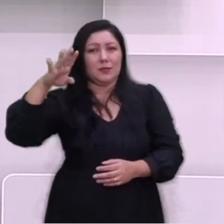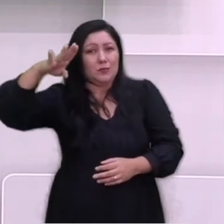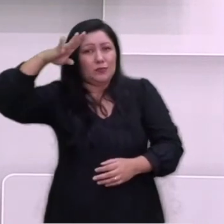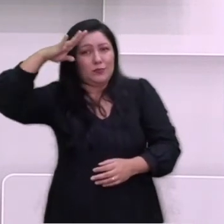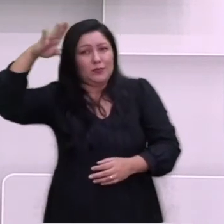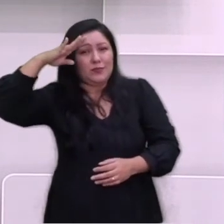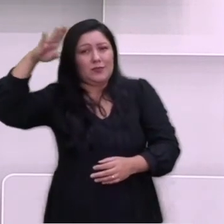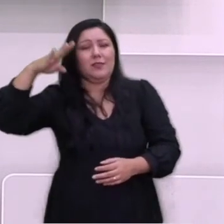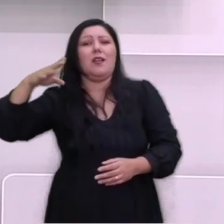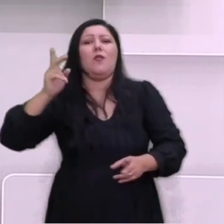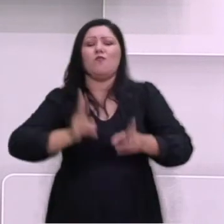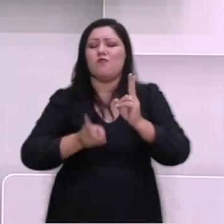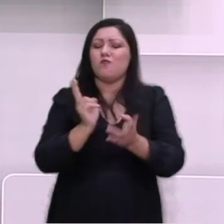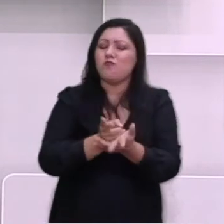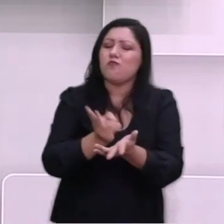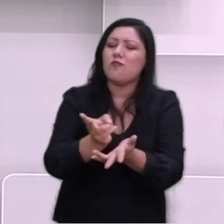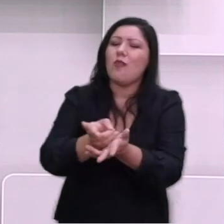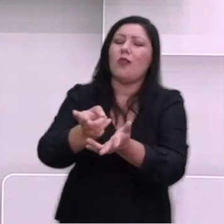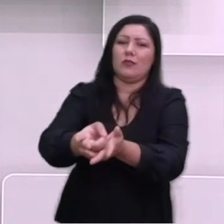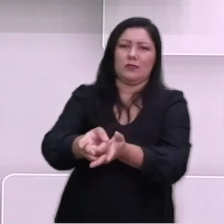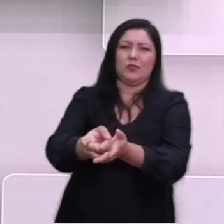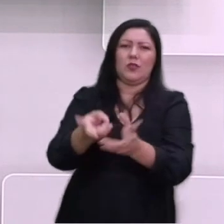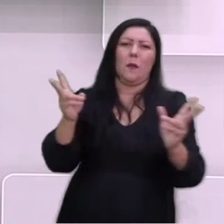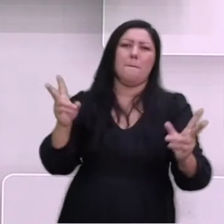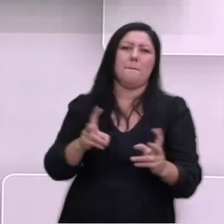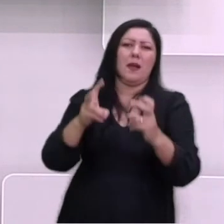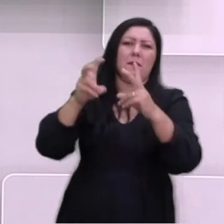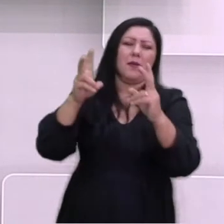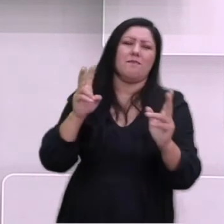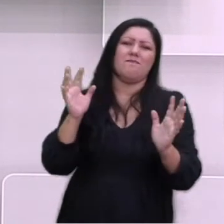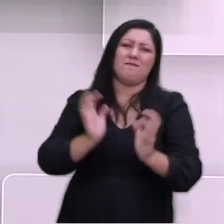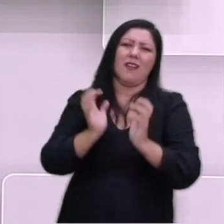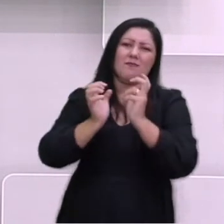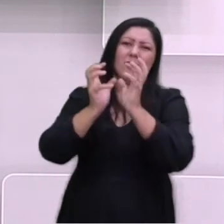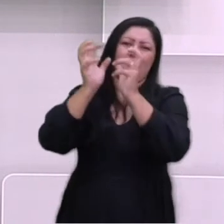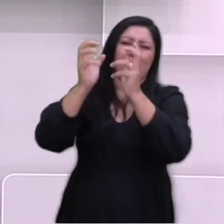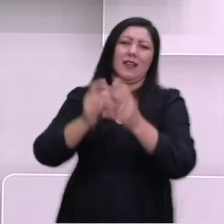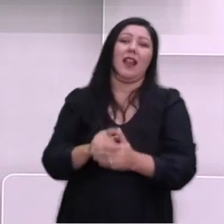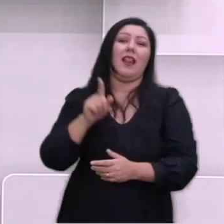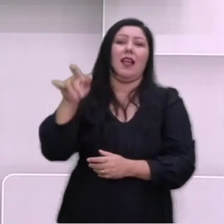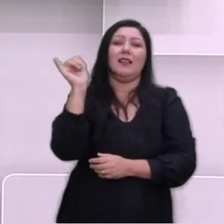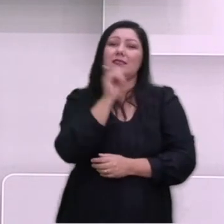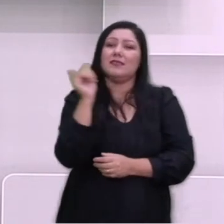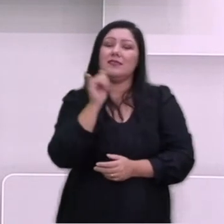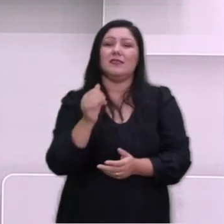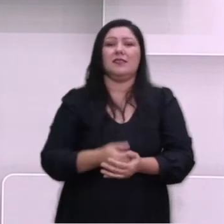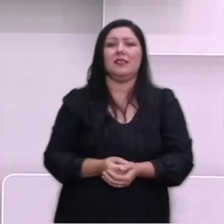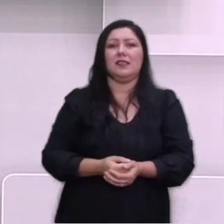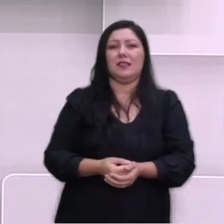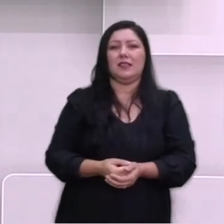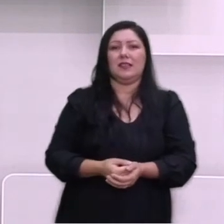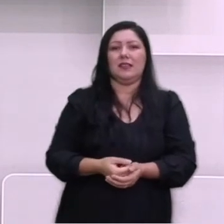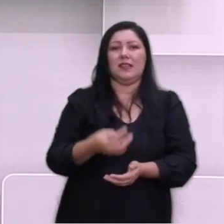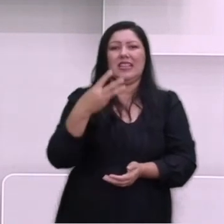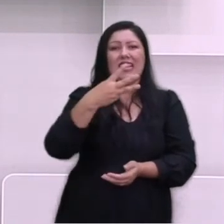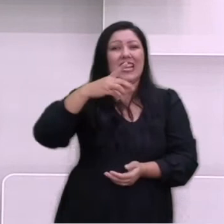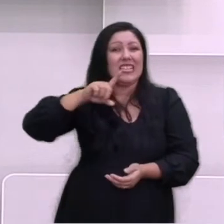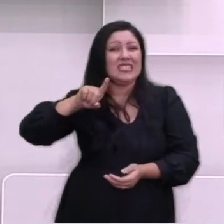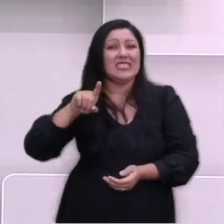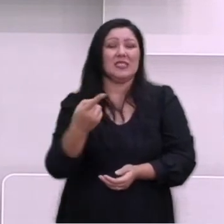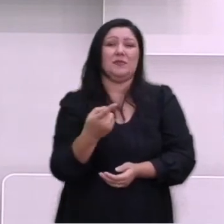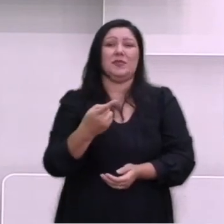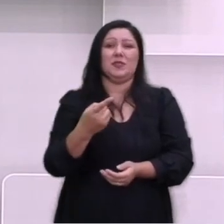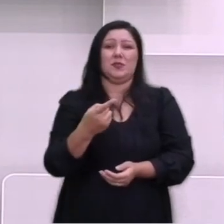permaneceu em combate durante sete meses na Itália. 3 mil soldados brasileiros foram feridos e